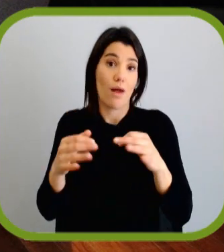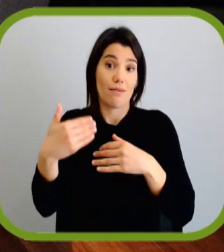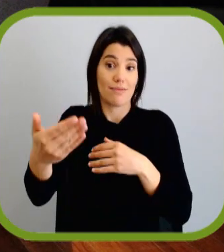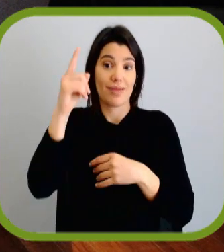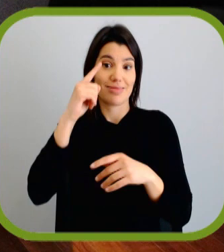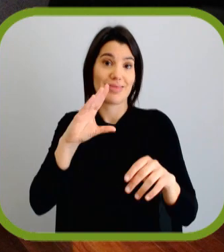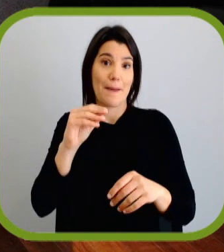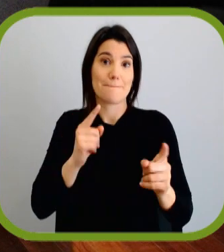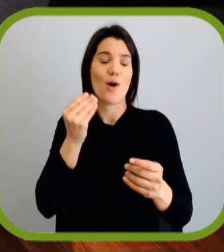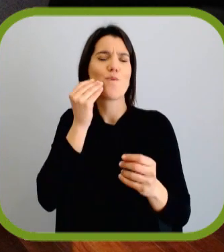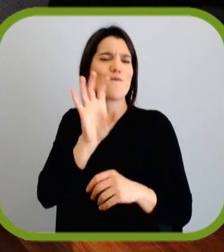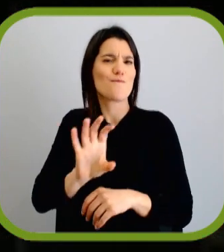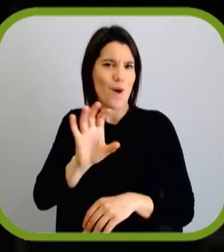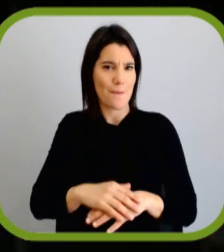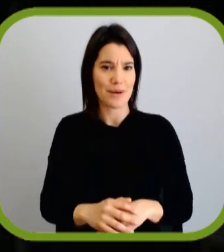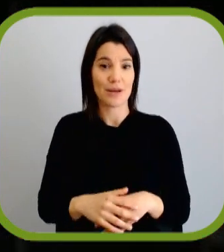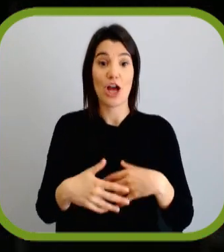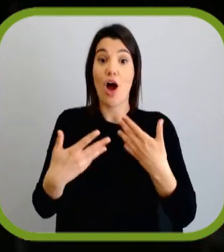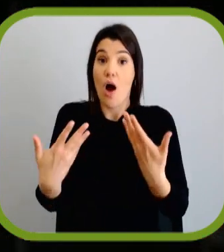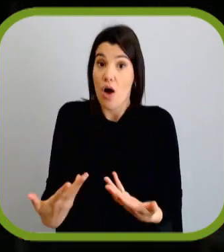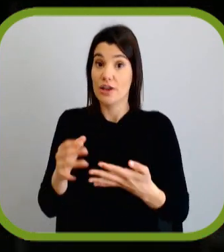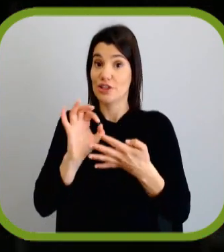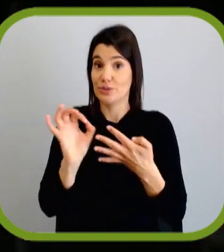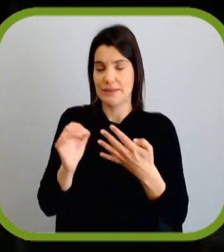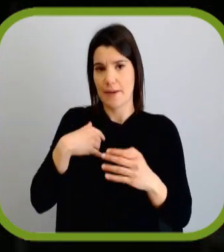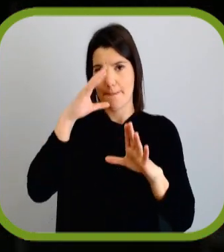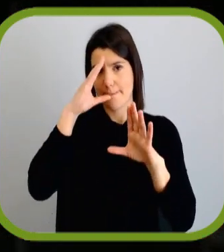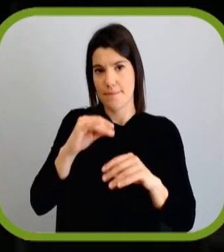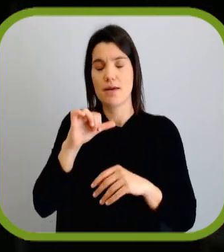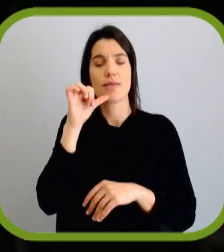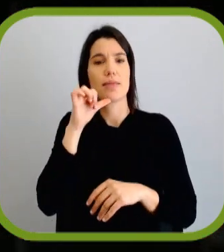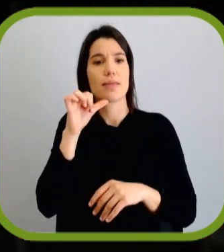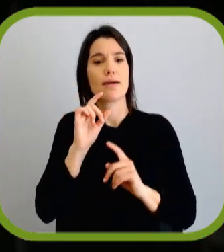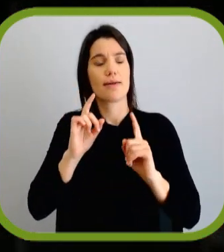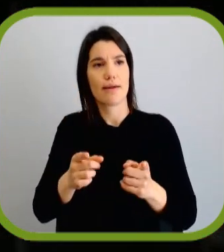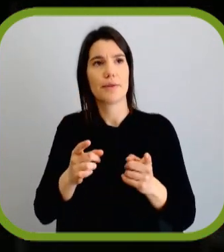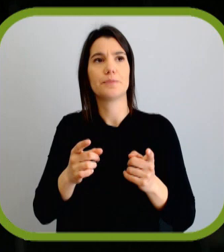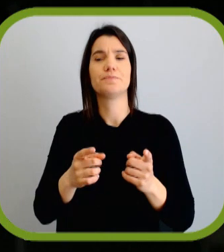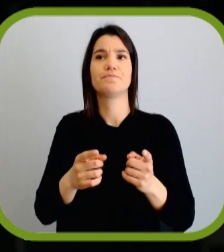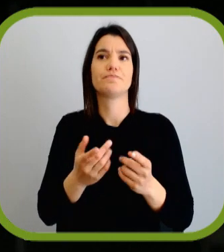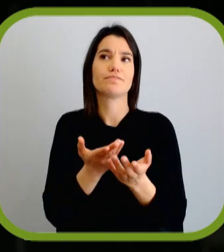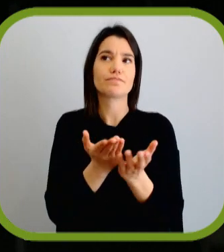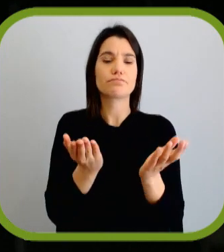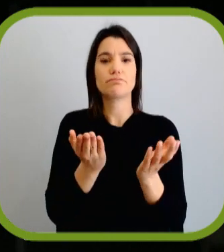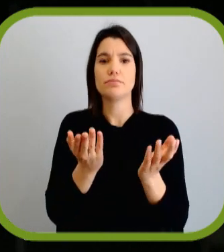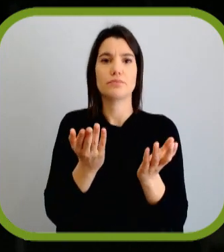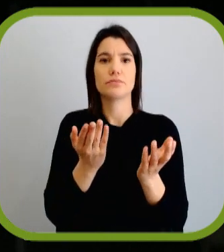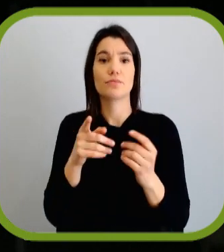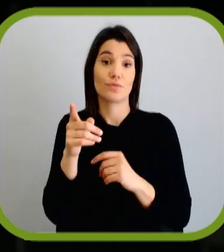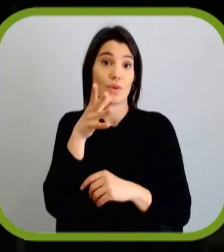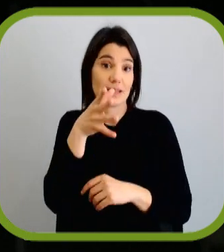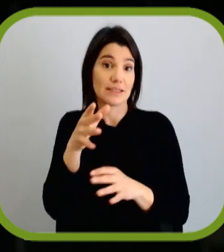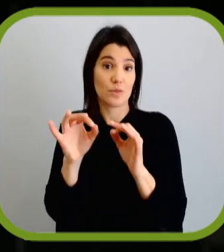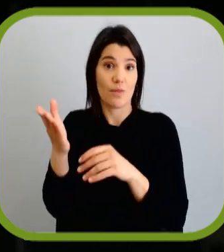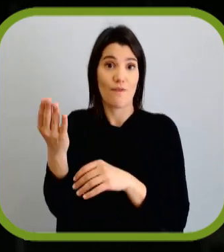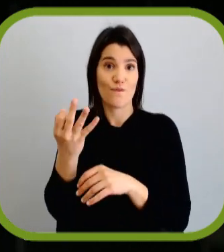que vamos ter no próximo dia 10 de março? Nesta, especificamente, não sei dizer. Normalmente, o que acontece é aquilo que, no